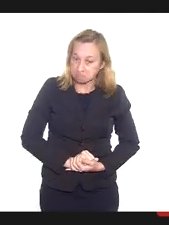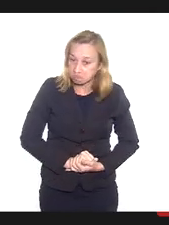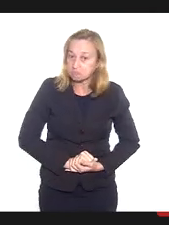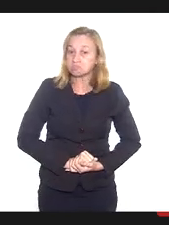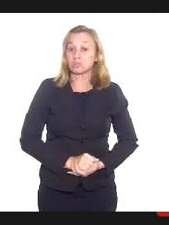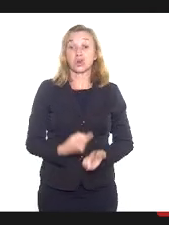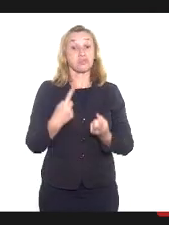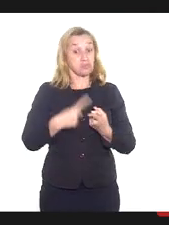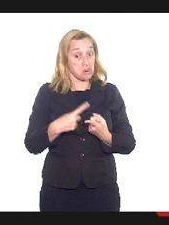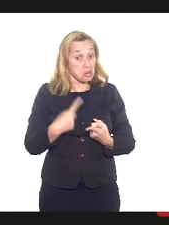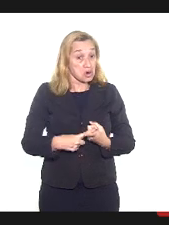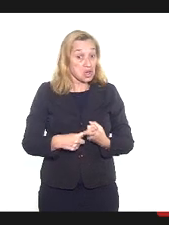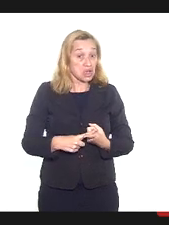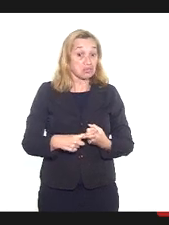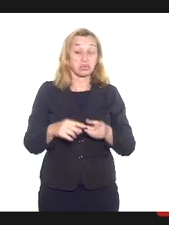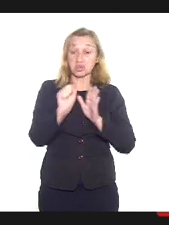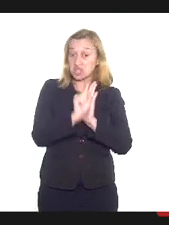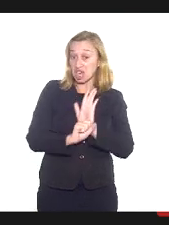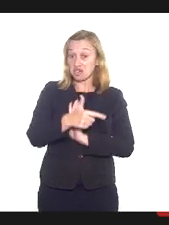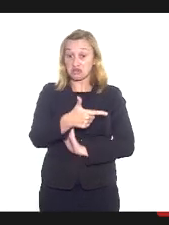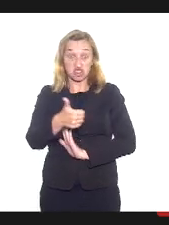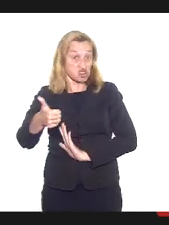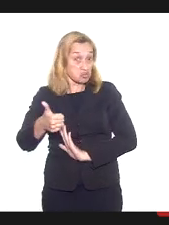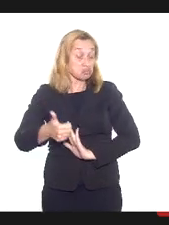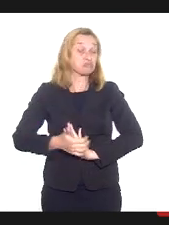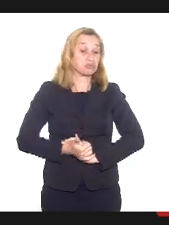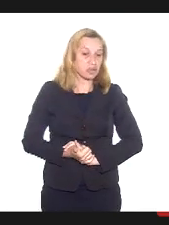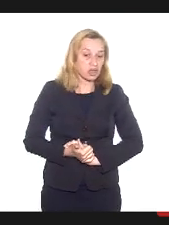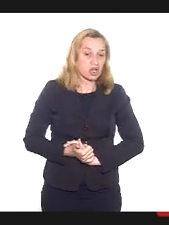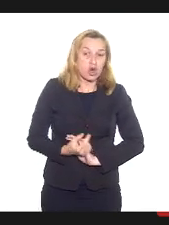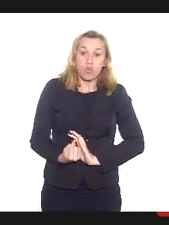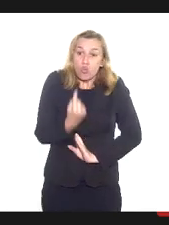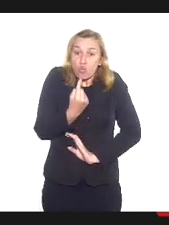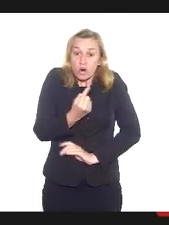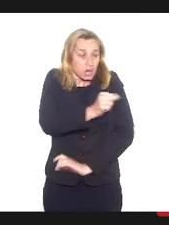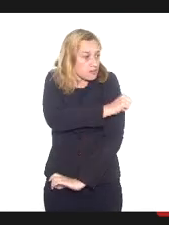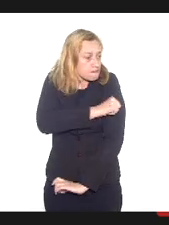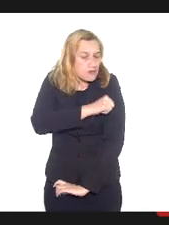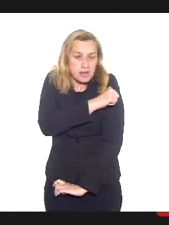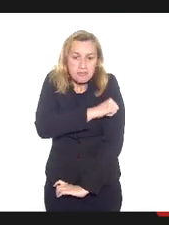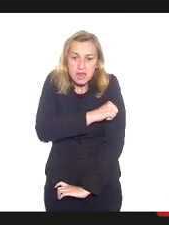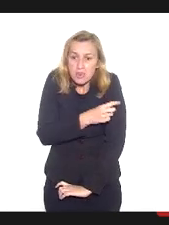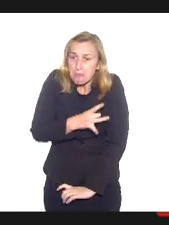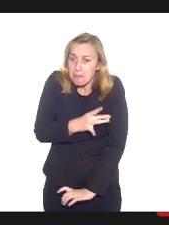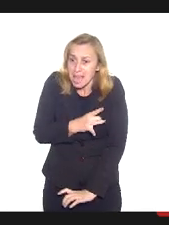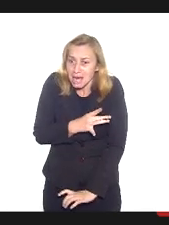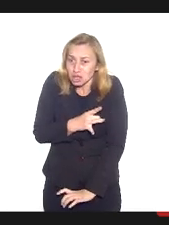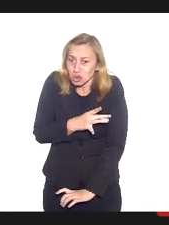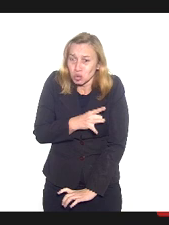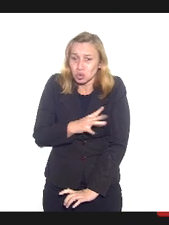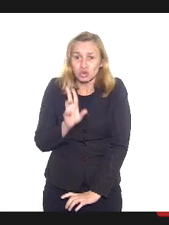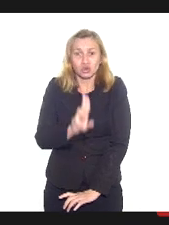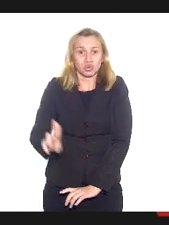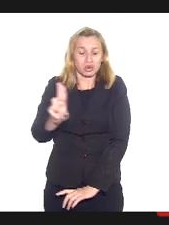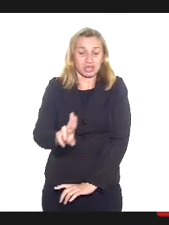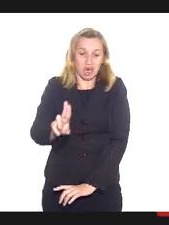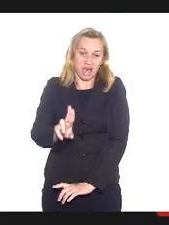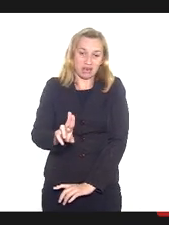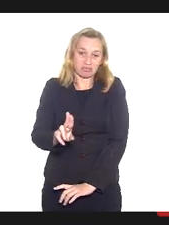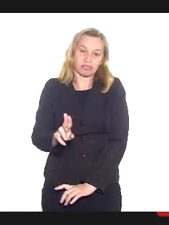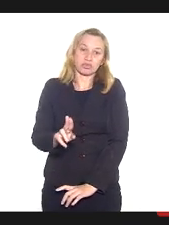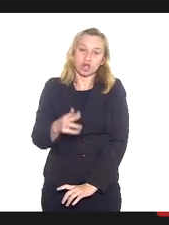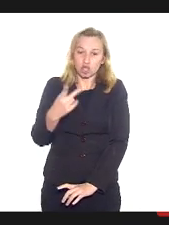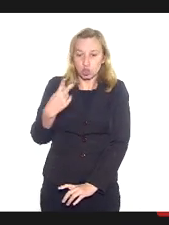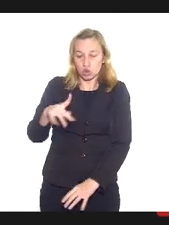O que é isso em pleno século XXI, uma enfermeira ter medo de usar seu